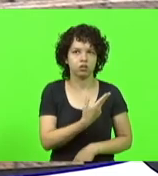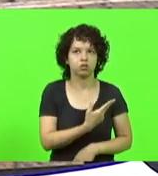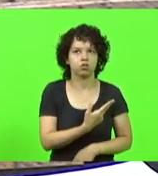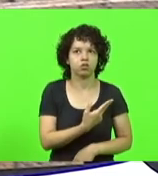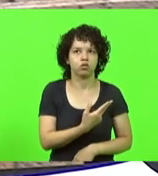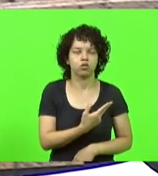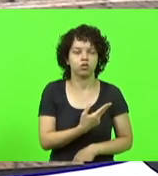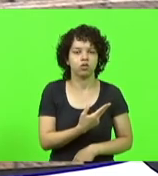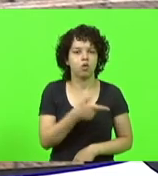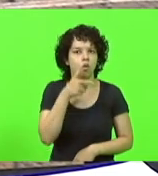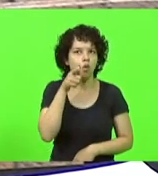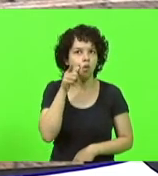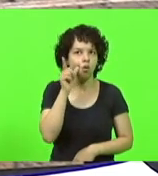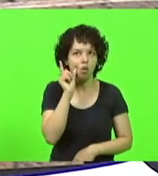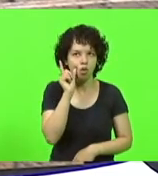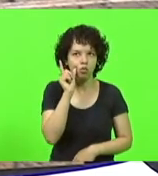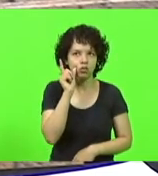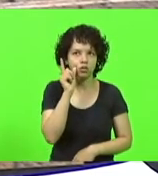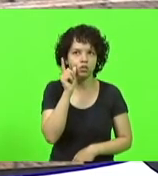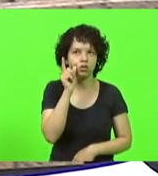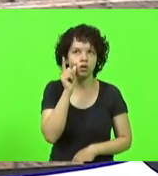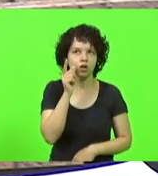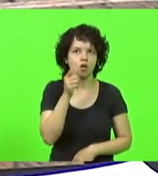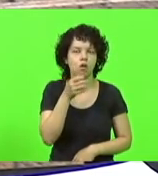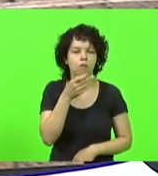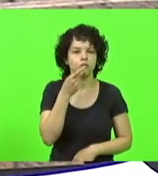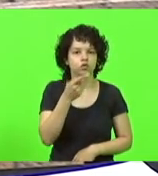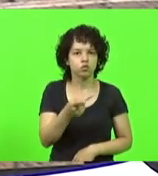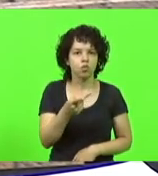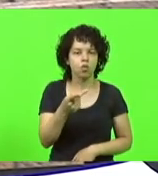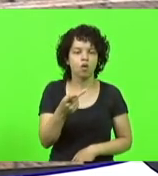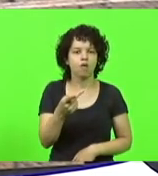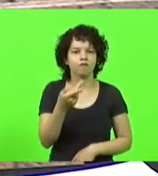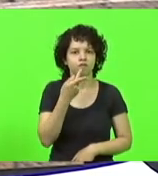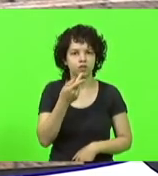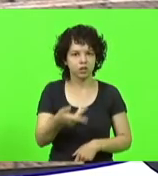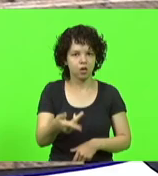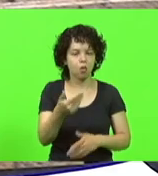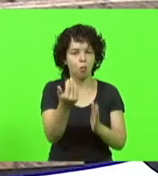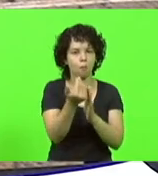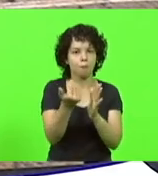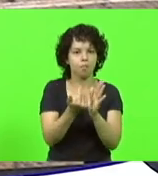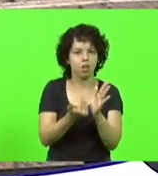despertado ontem num comentário que foi feito nessa casa de que existe um plano de um ano e meio